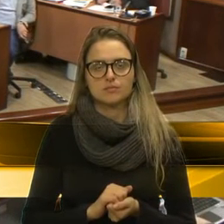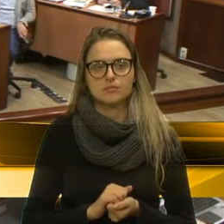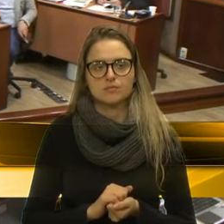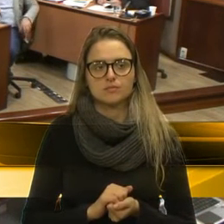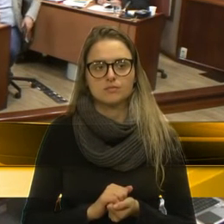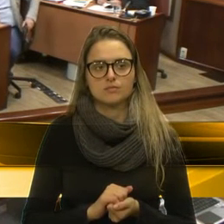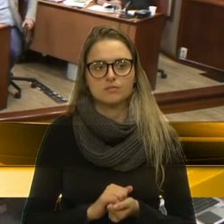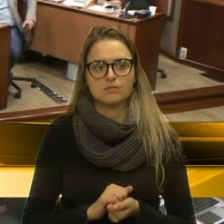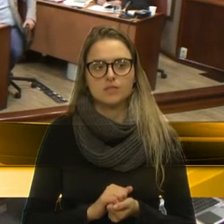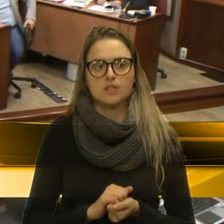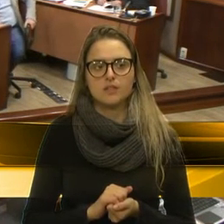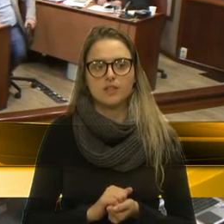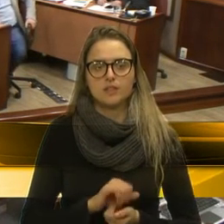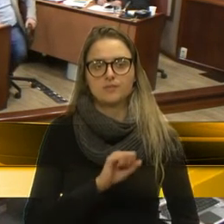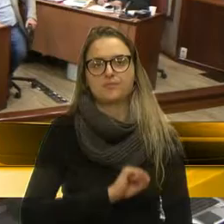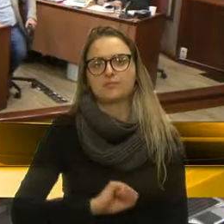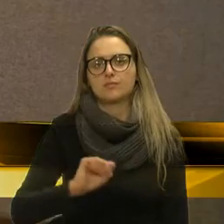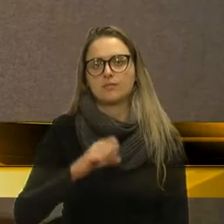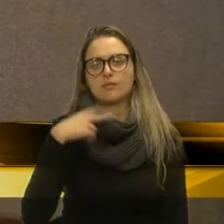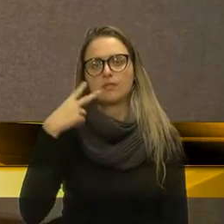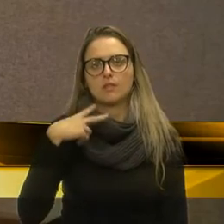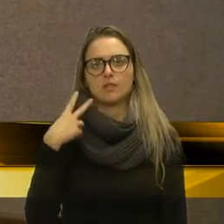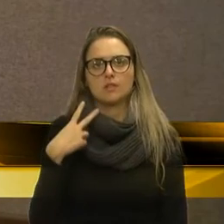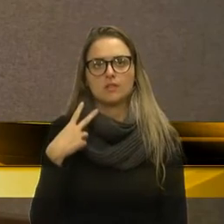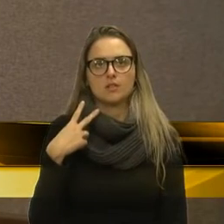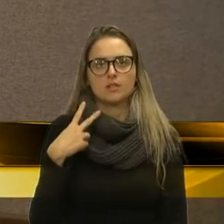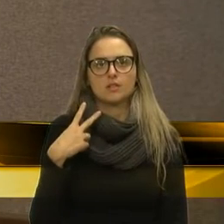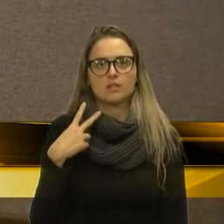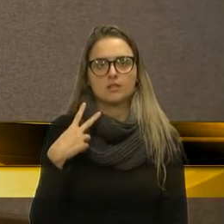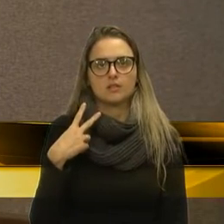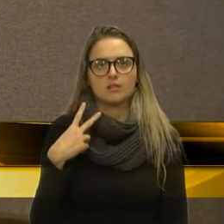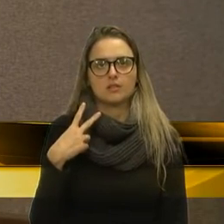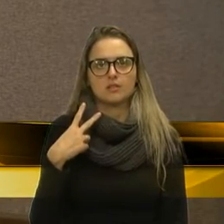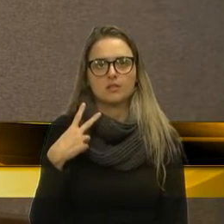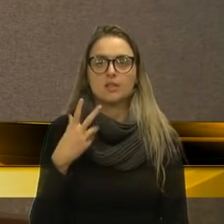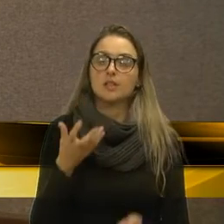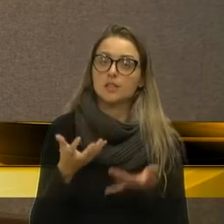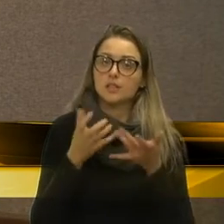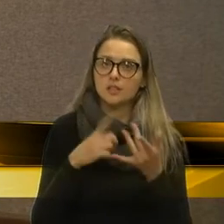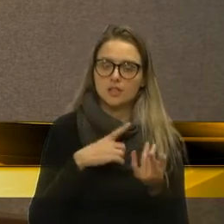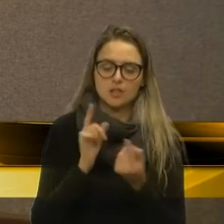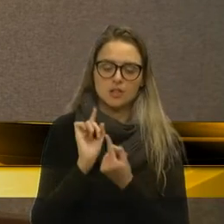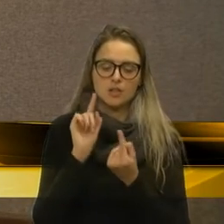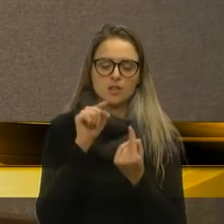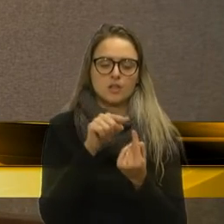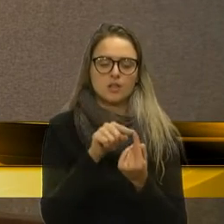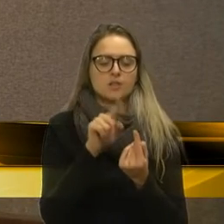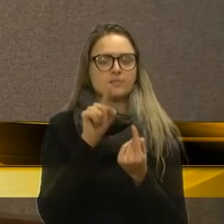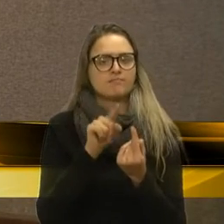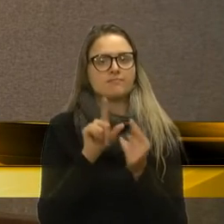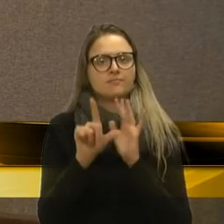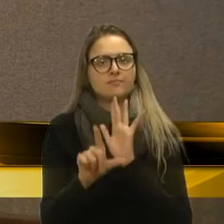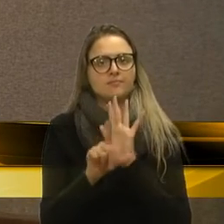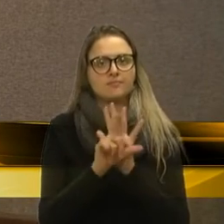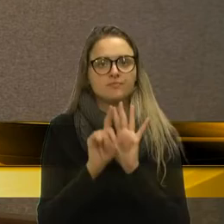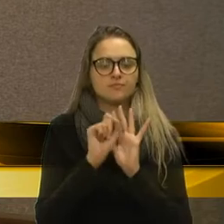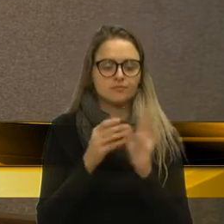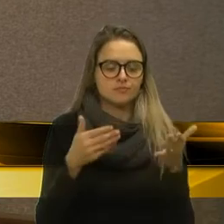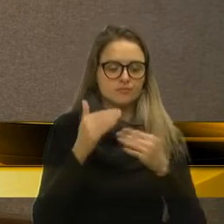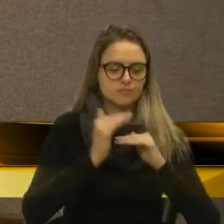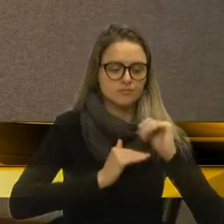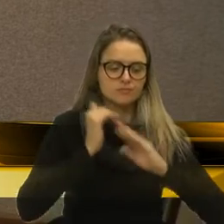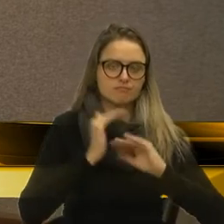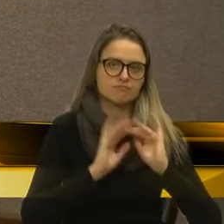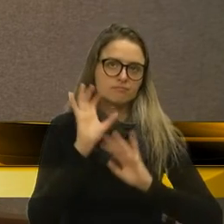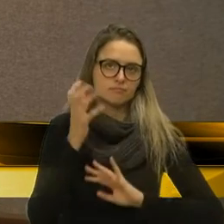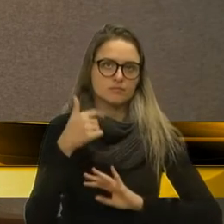senhores vereadores, esse projeto, ele visa, na verdade, tornar lei aquilo que na prática já